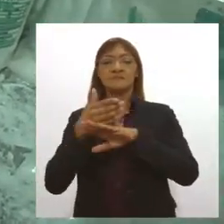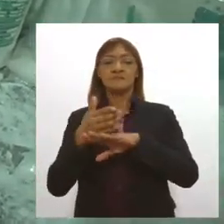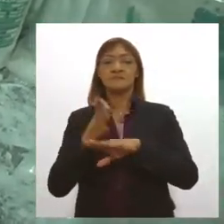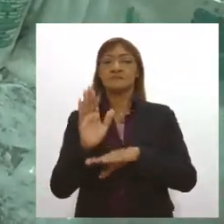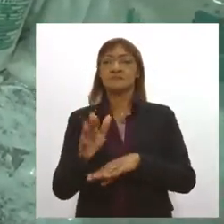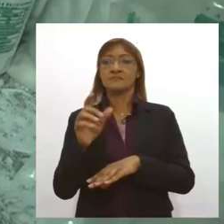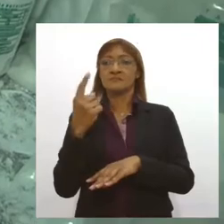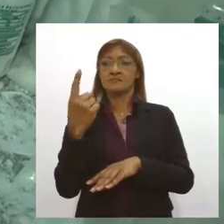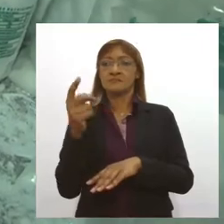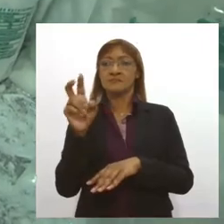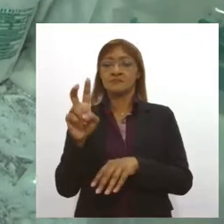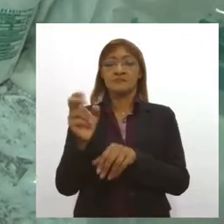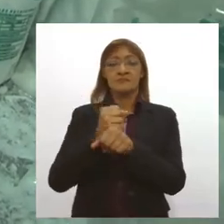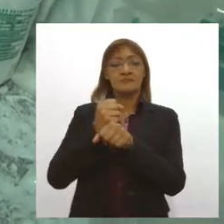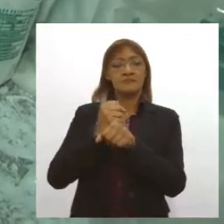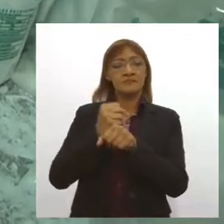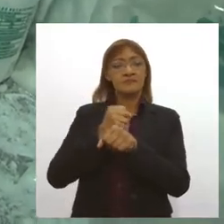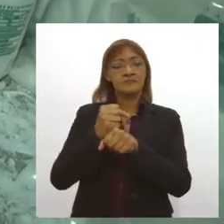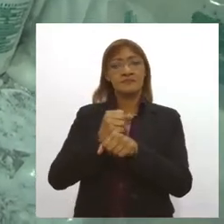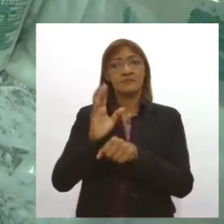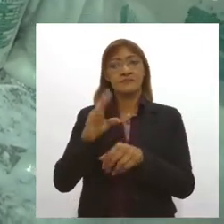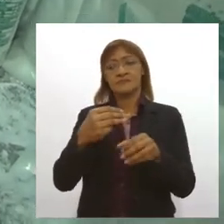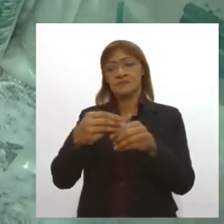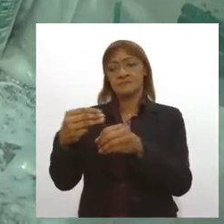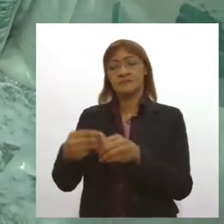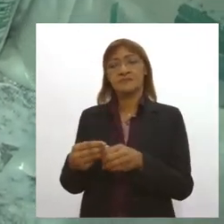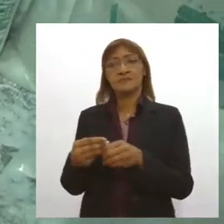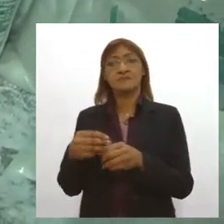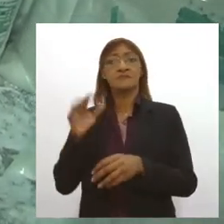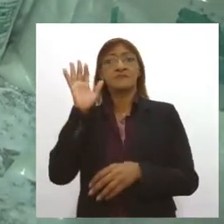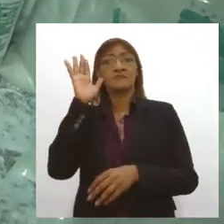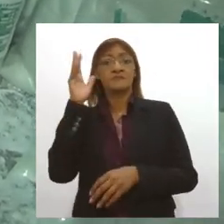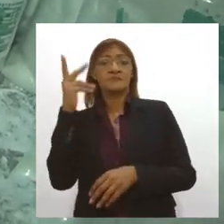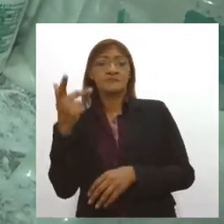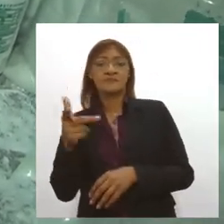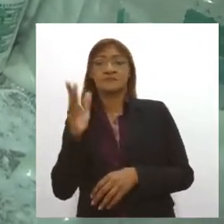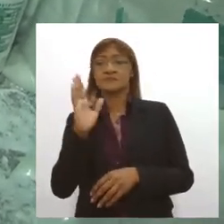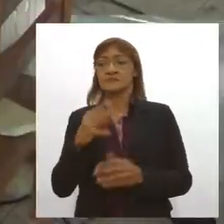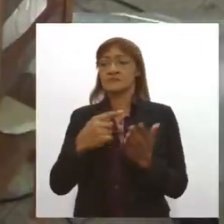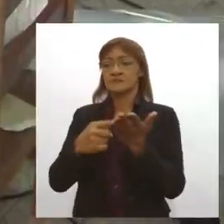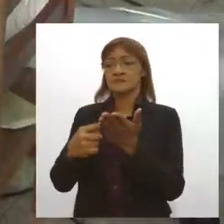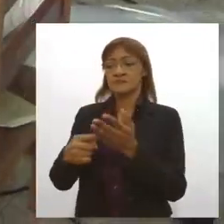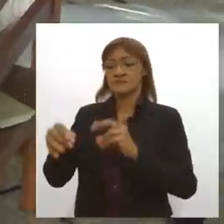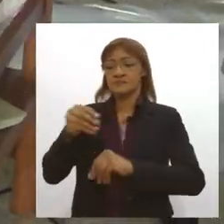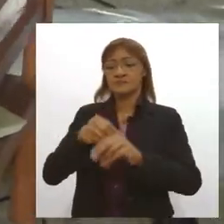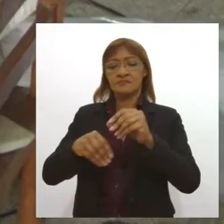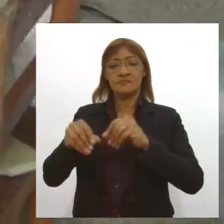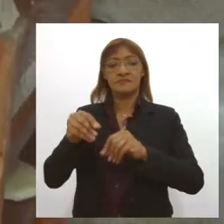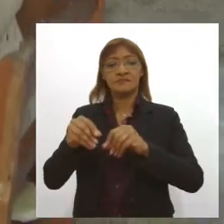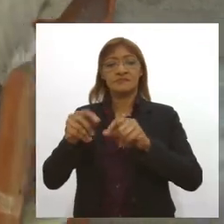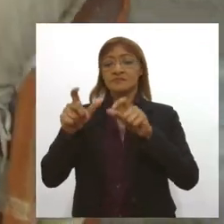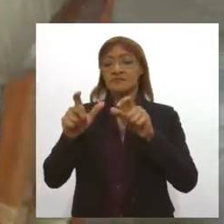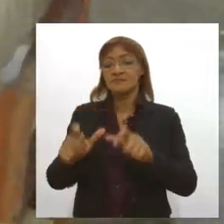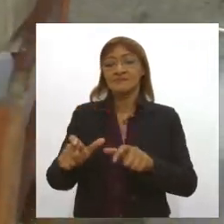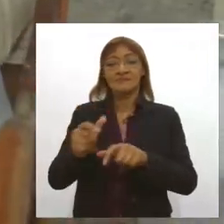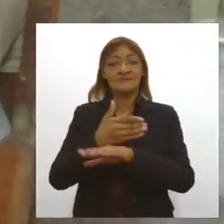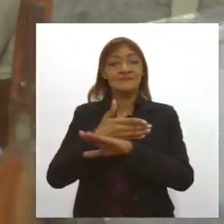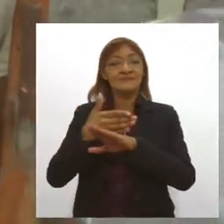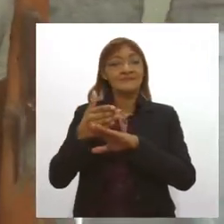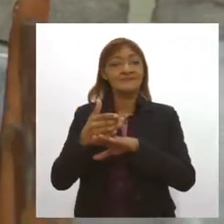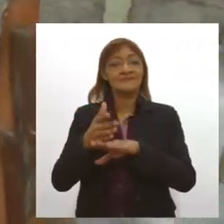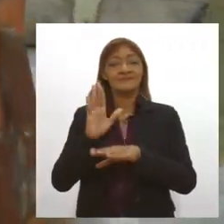produtores locais no município resolveram criar uma cooperativa de farinha o local garanta são os